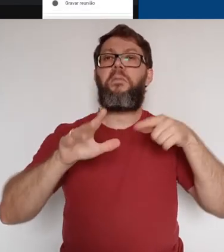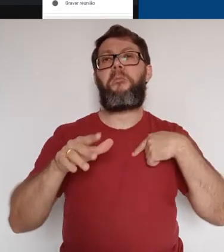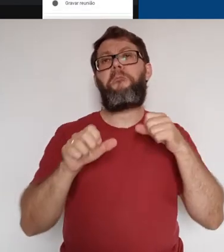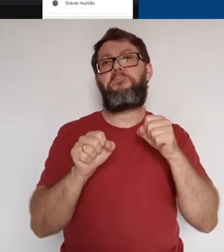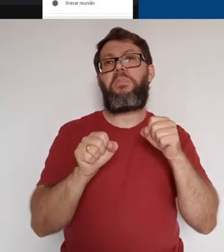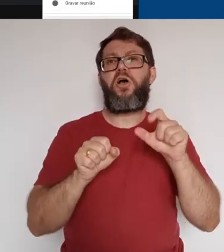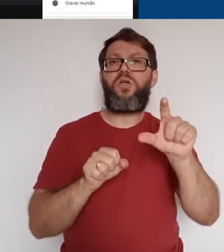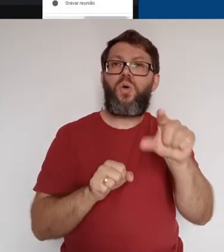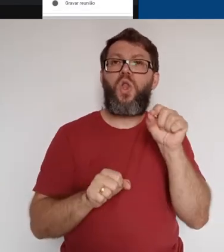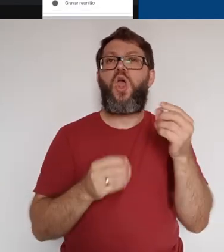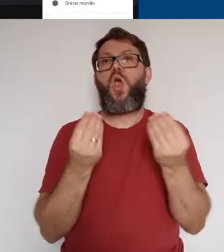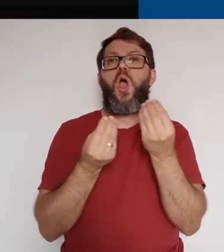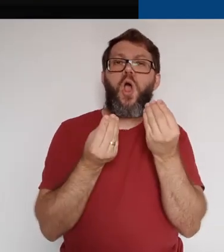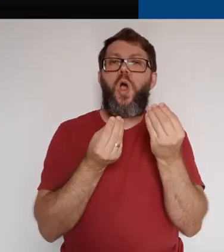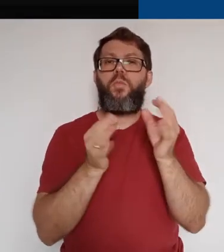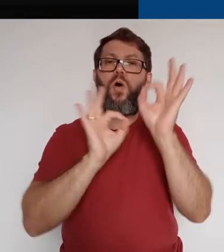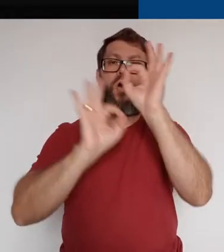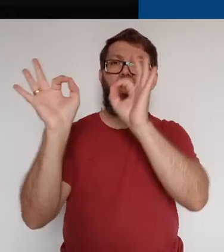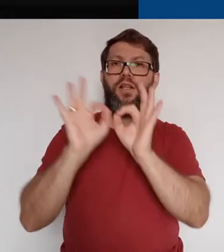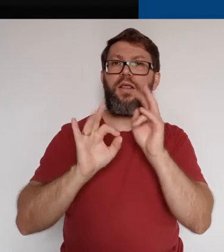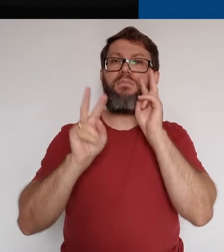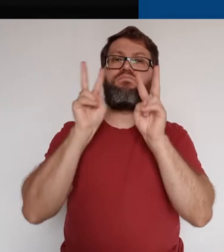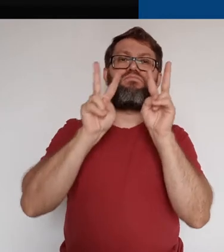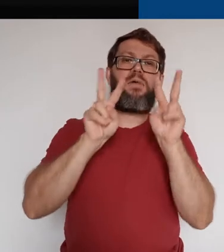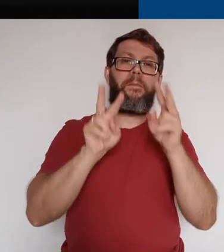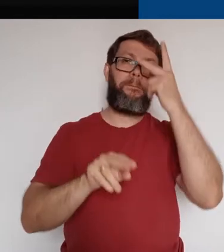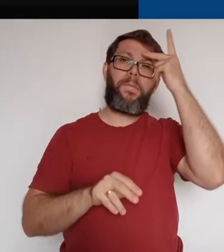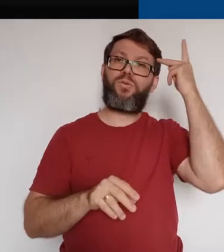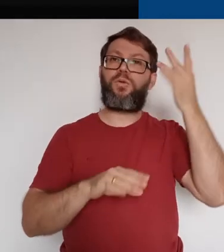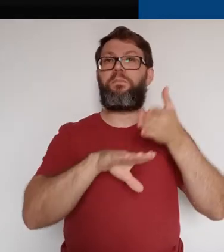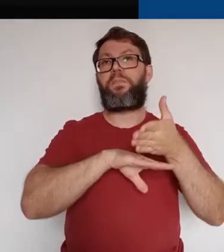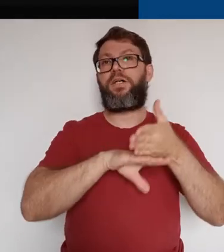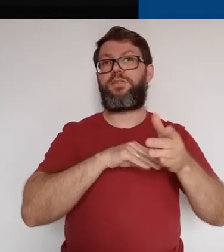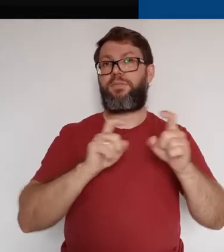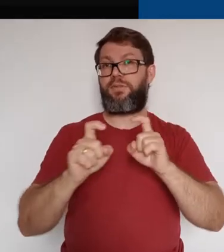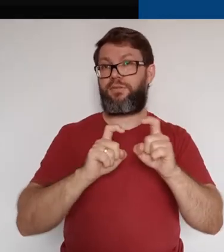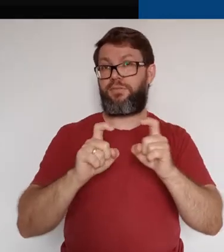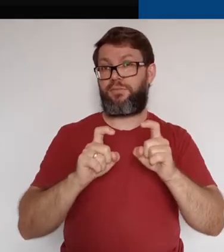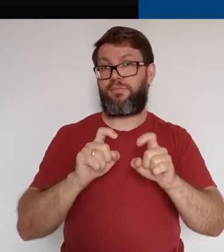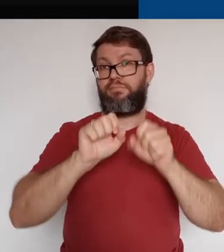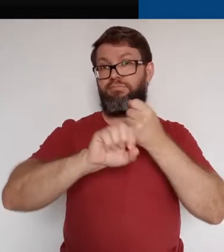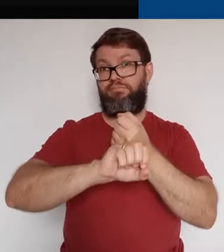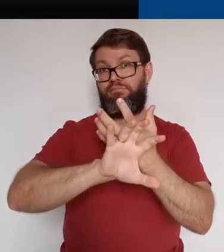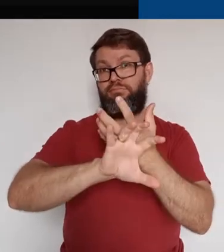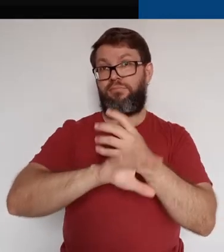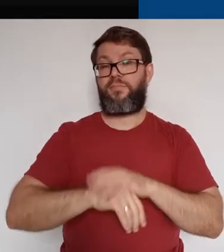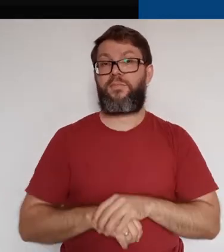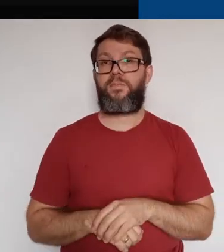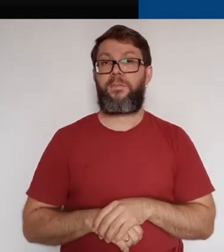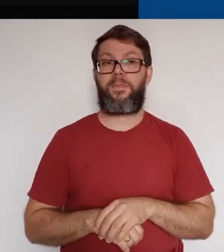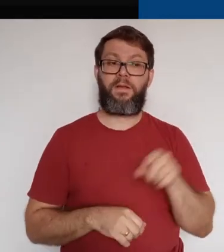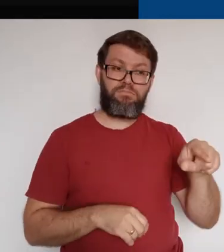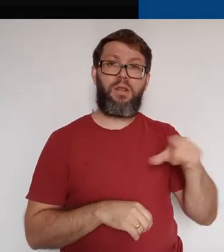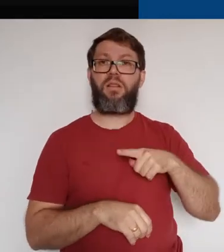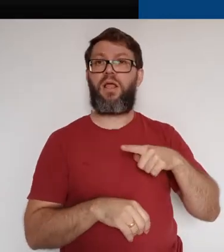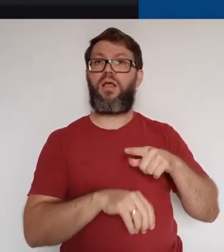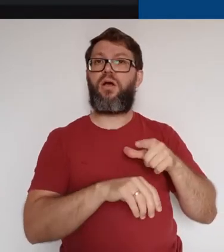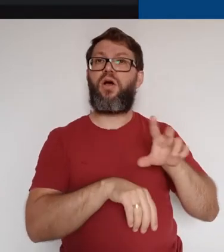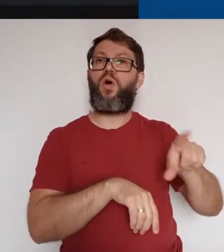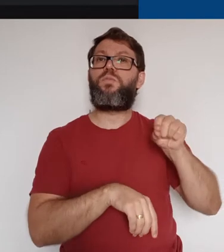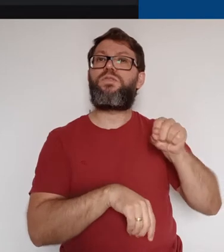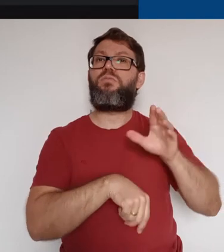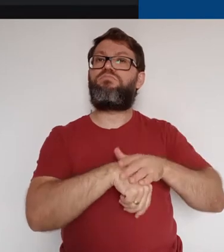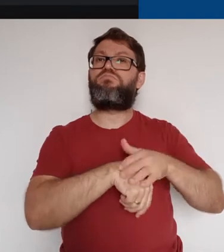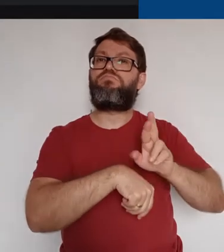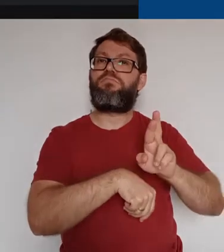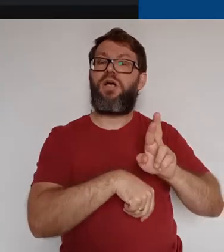escolher como queremos organizar a visualização das pessoas que estão participando da videoconferência. Na opção automático,